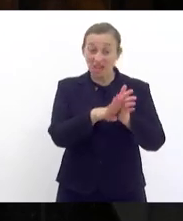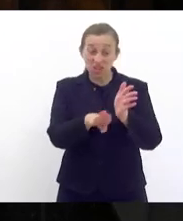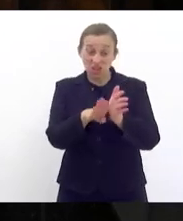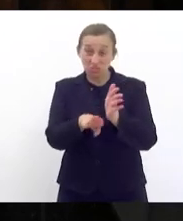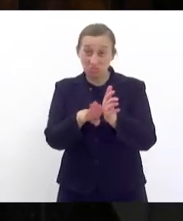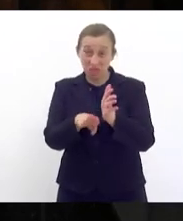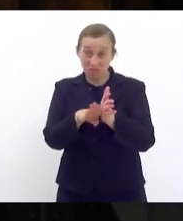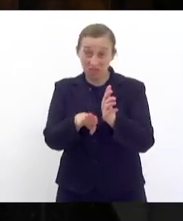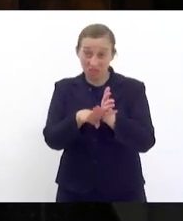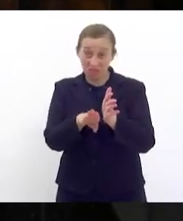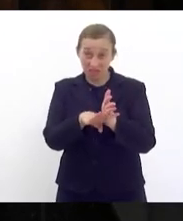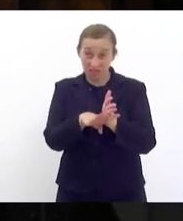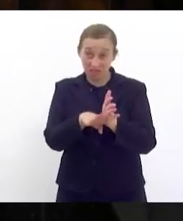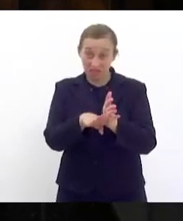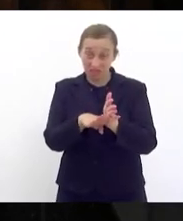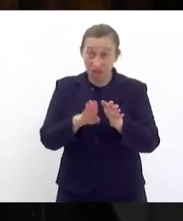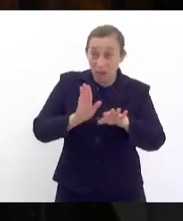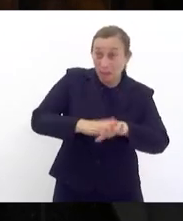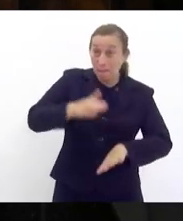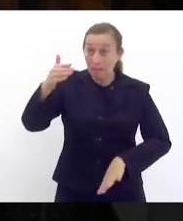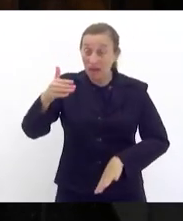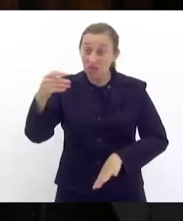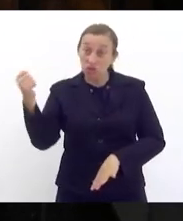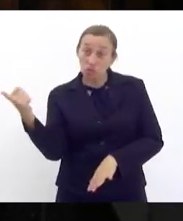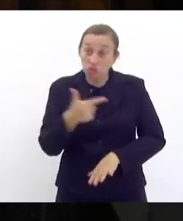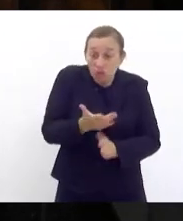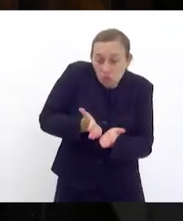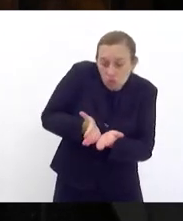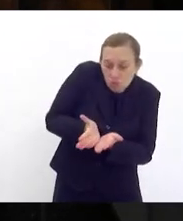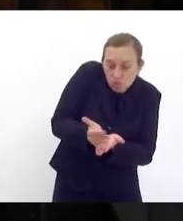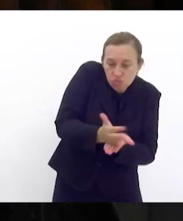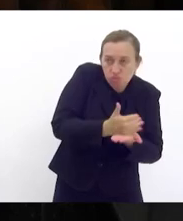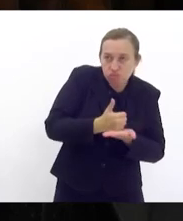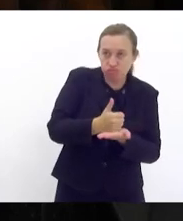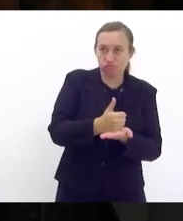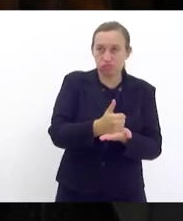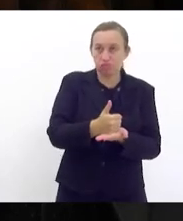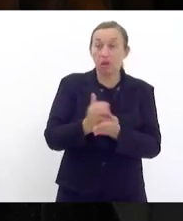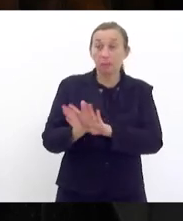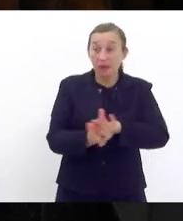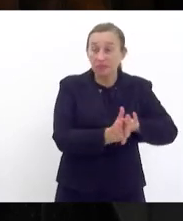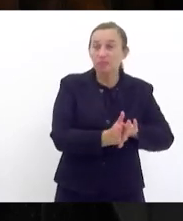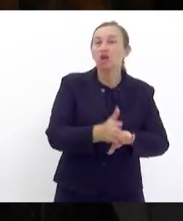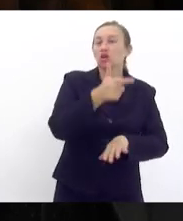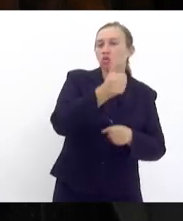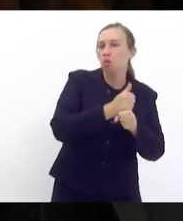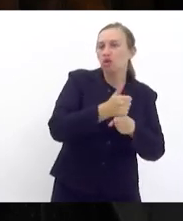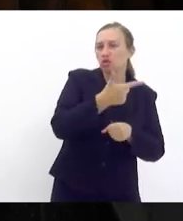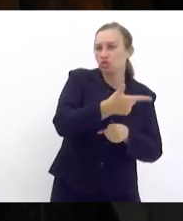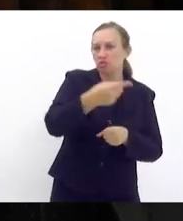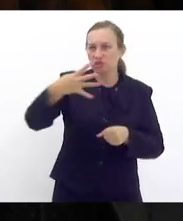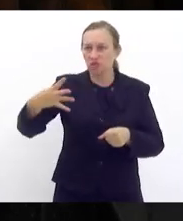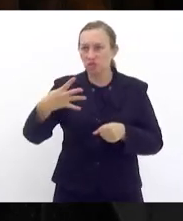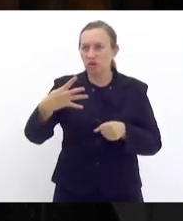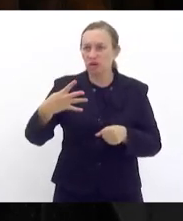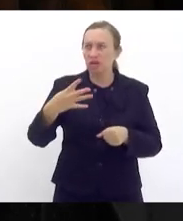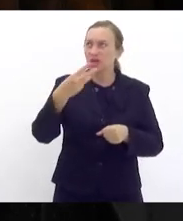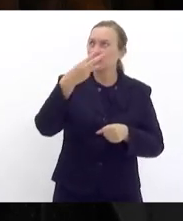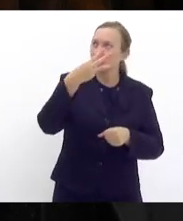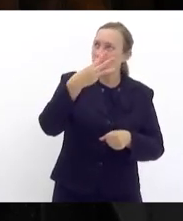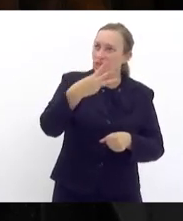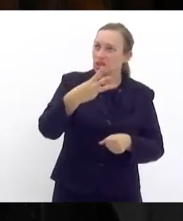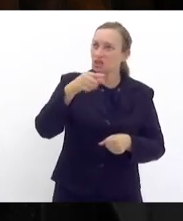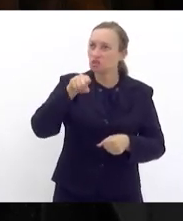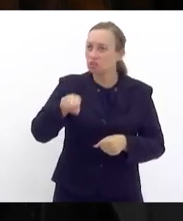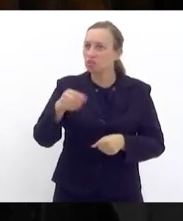ser maior que a receita. Já em 2024, em 3.6 bilhões de reais.